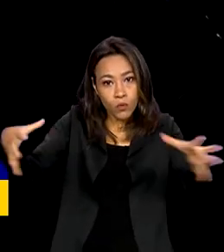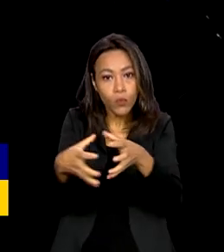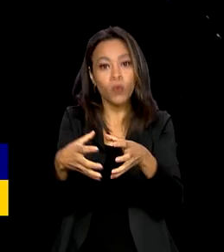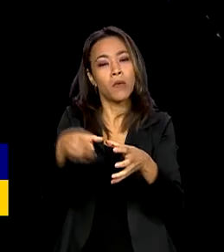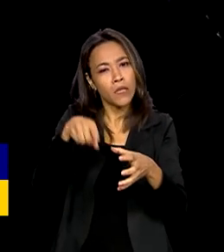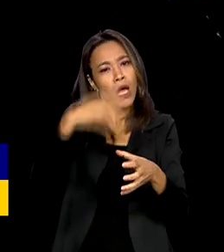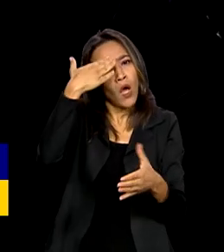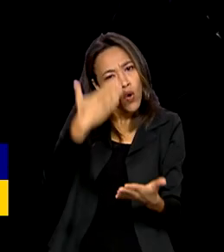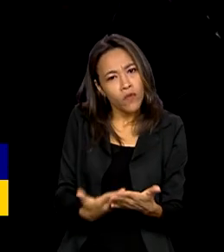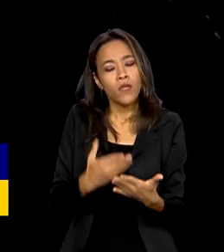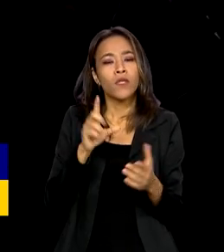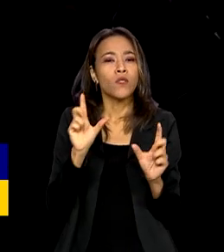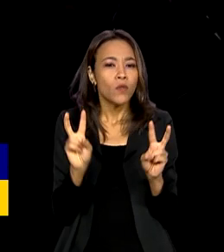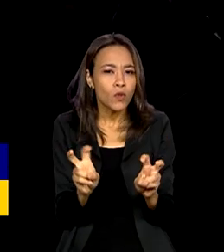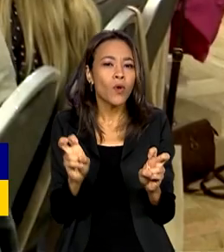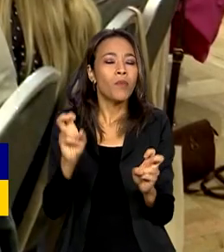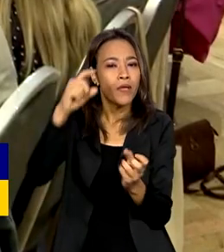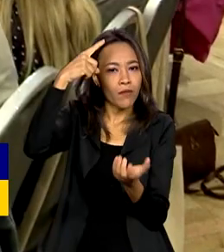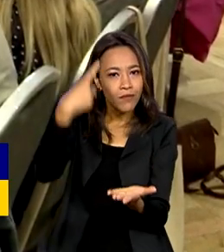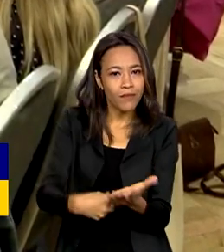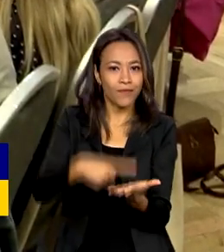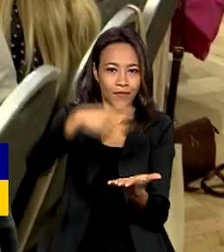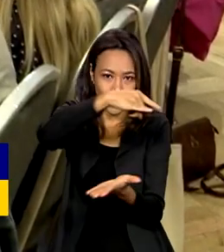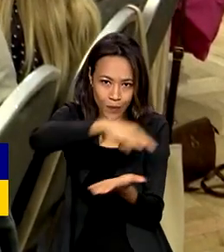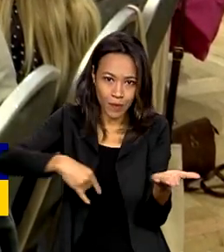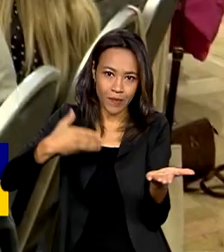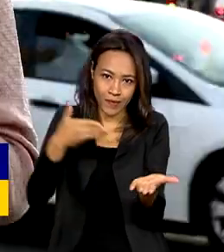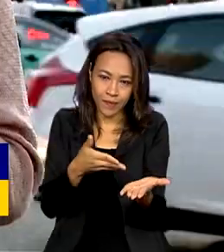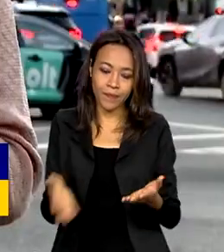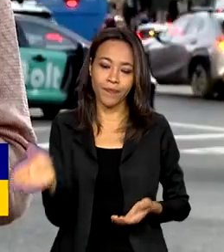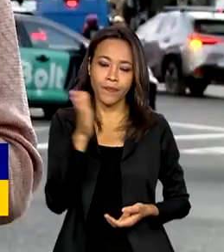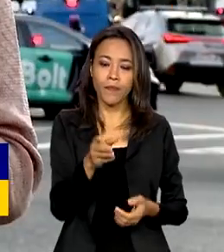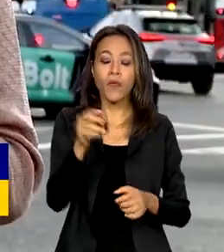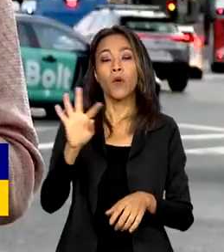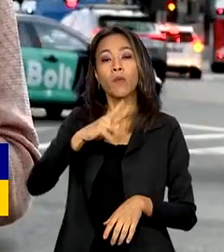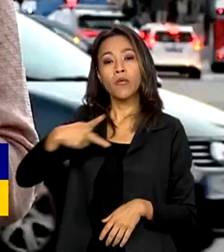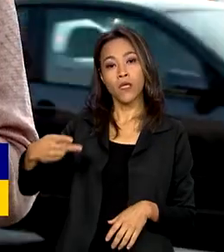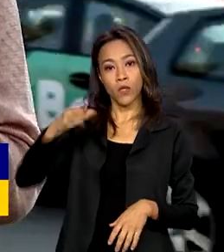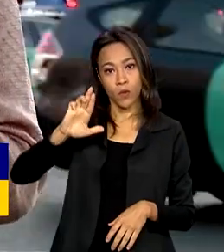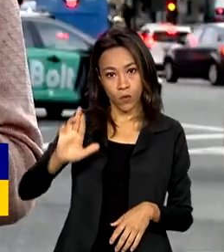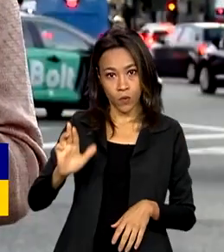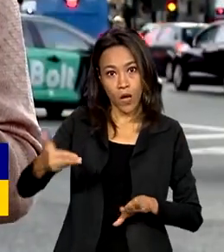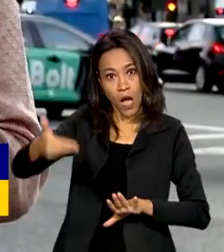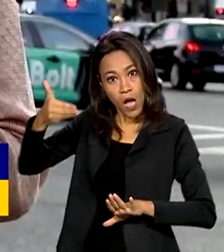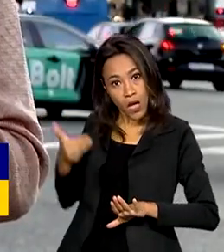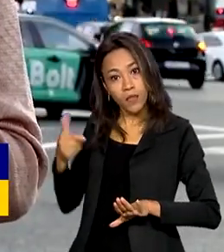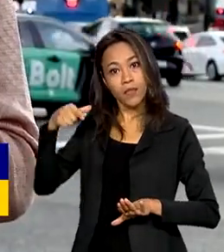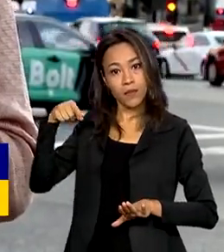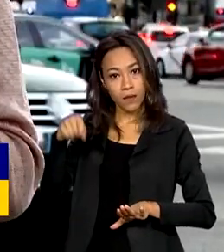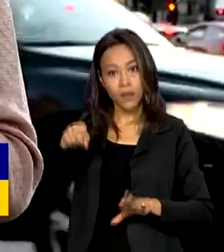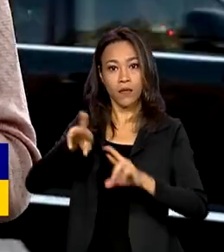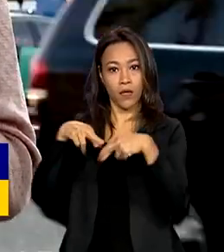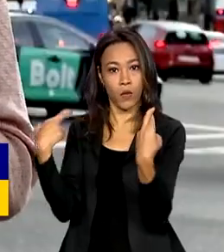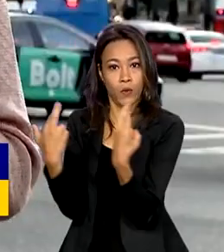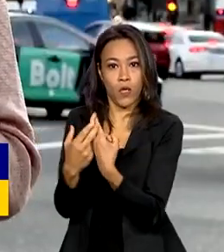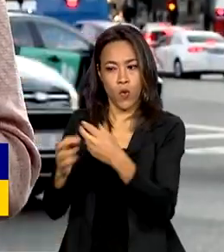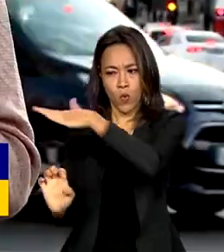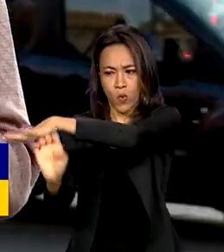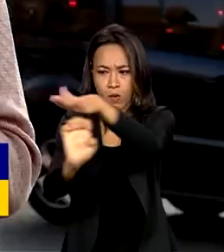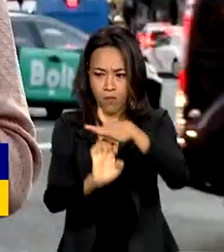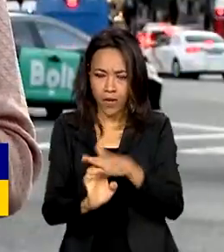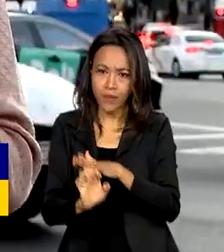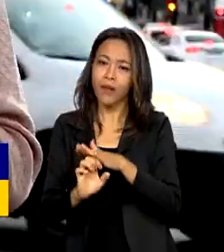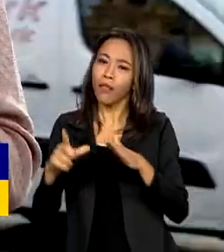confiante na finalização do acordo. O presidente Lula, antes da reunião com empresários, esteve em um encontro com centrais